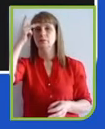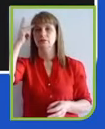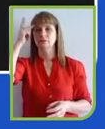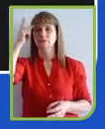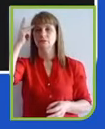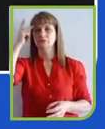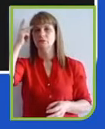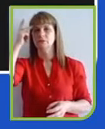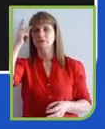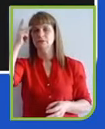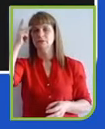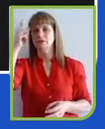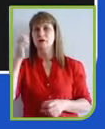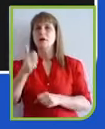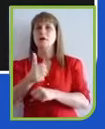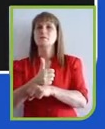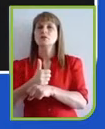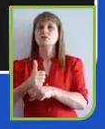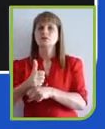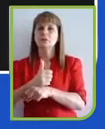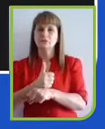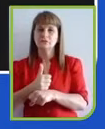experientes,